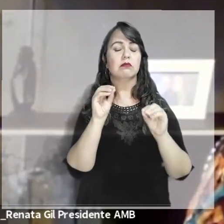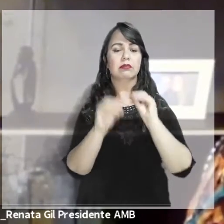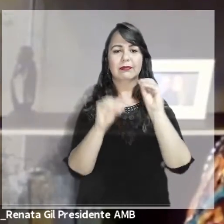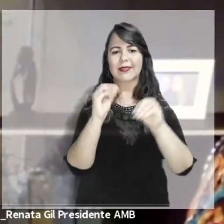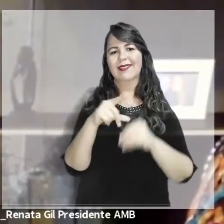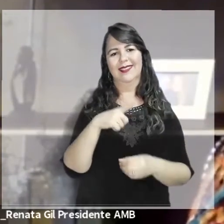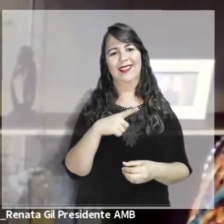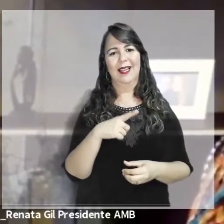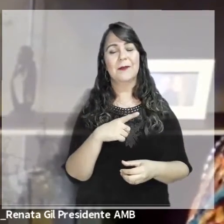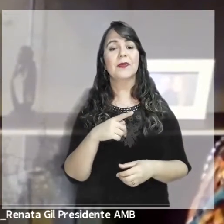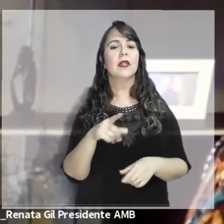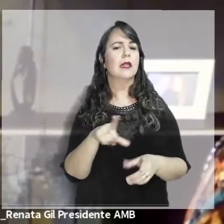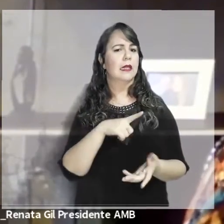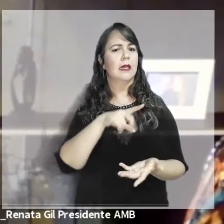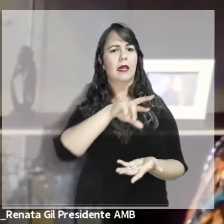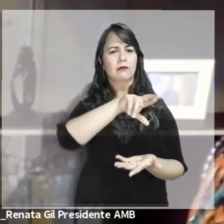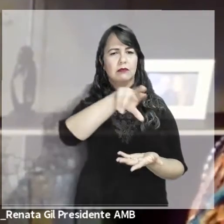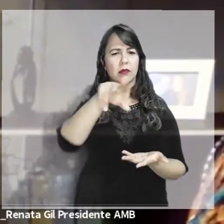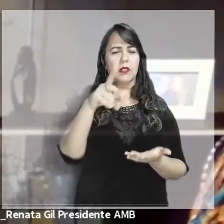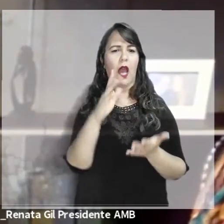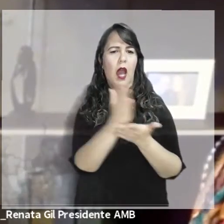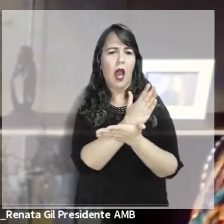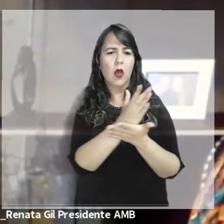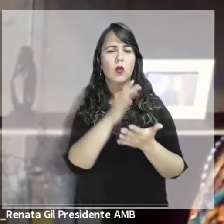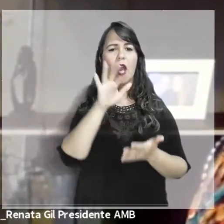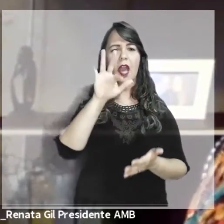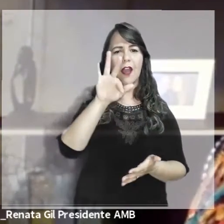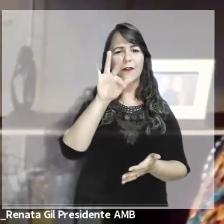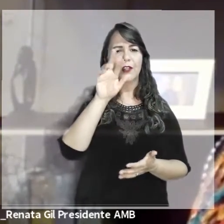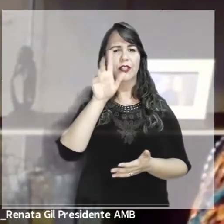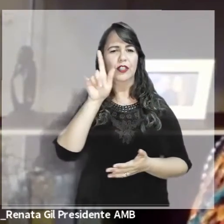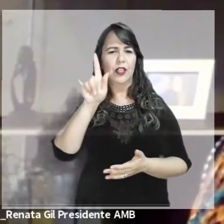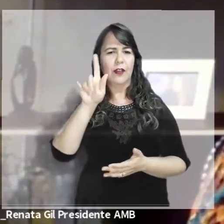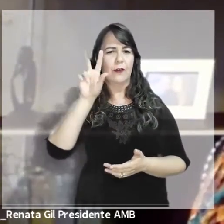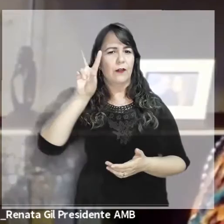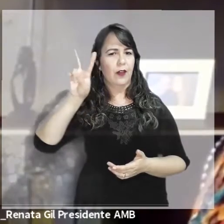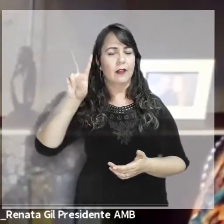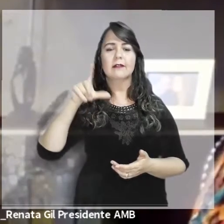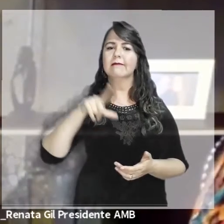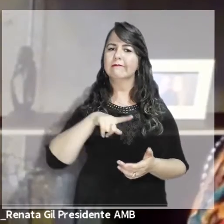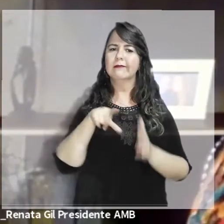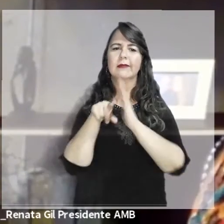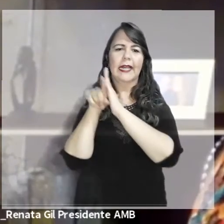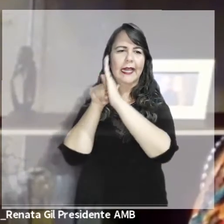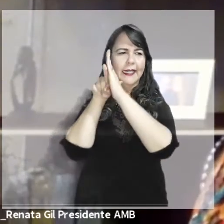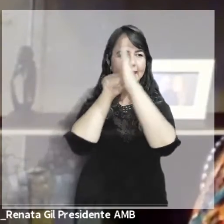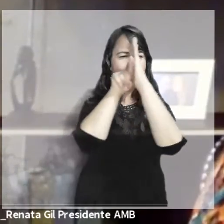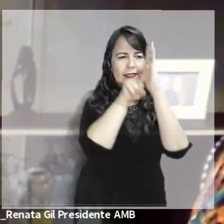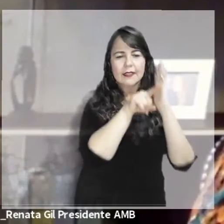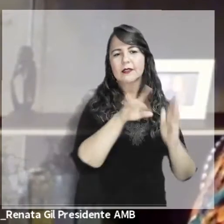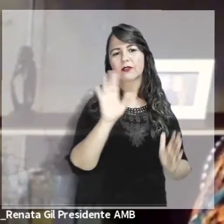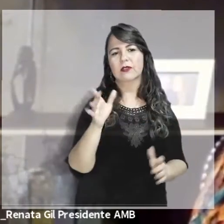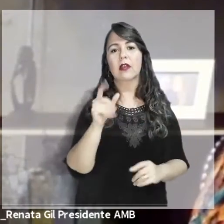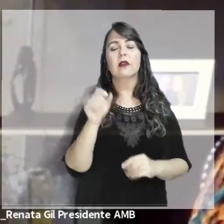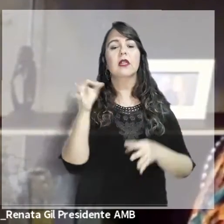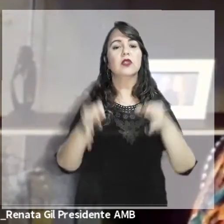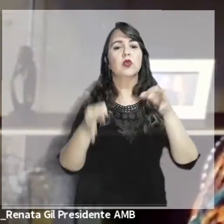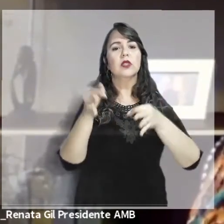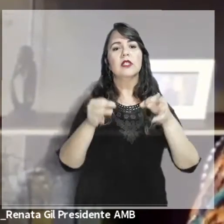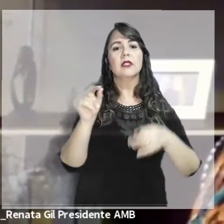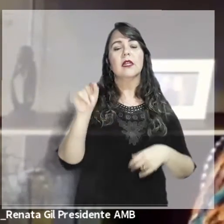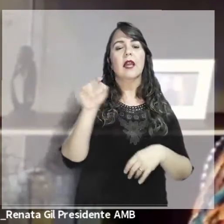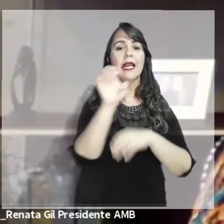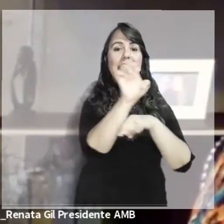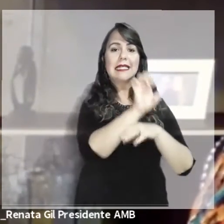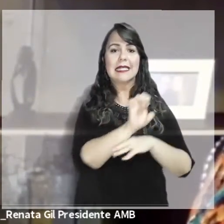de 2019, coordenada pelo ministro Marco Aurélio Belize, com a Fundação Getúlio Vargas, uma pesquisa externa que ouviu todos